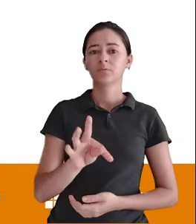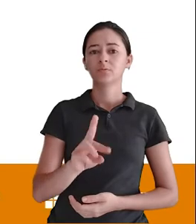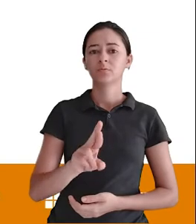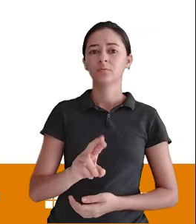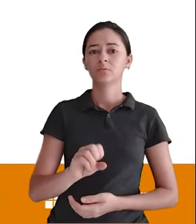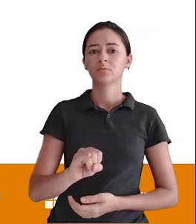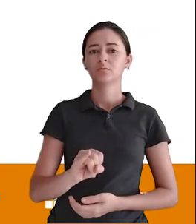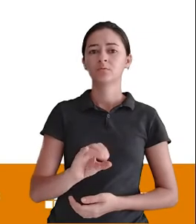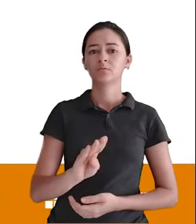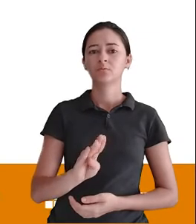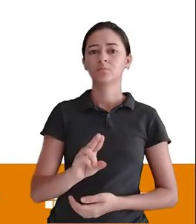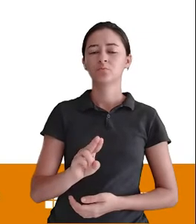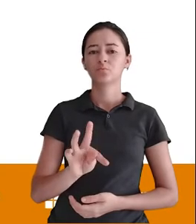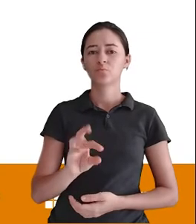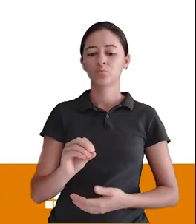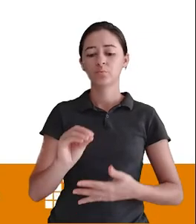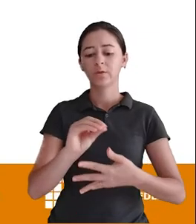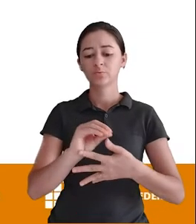dele também